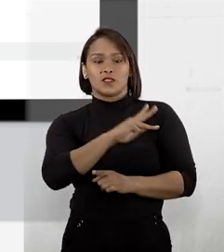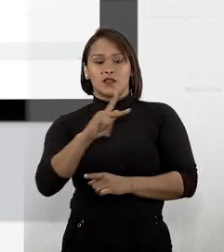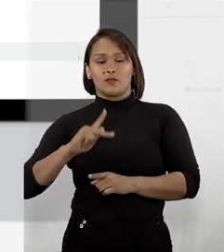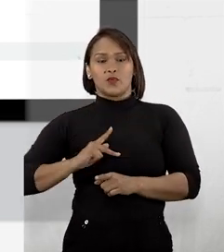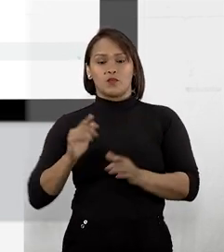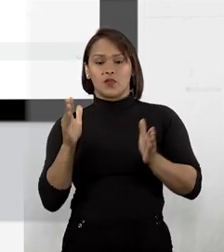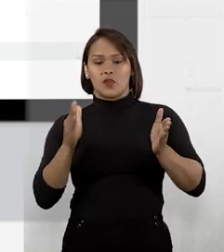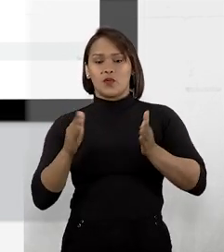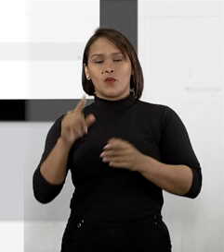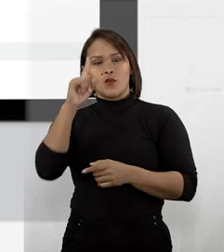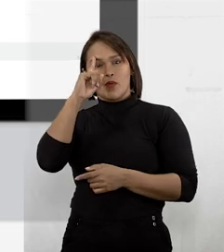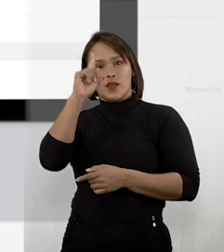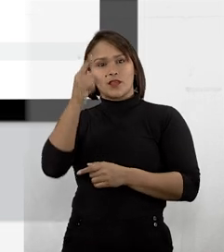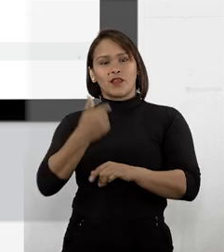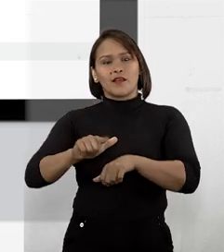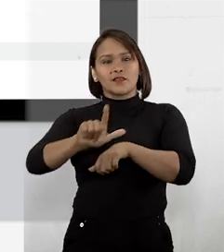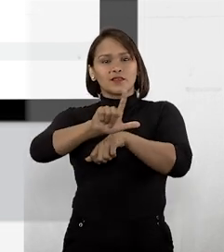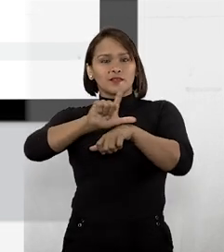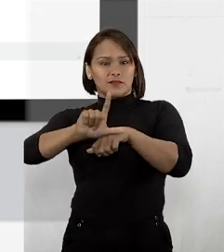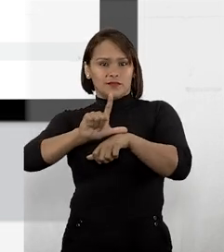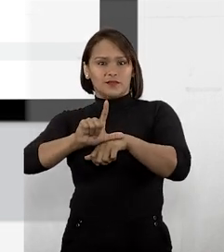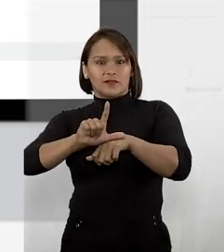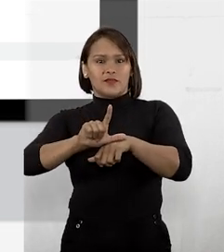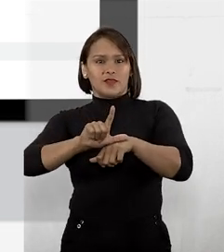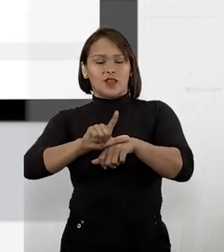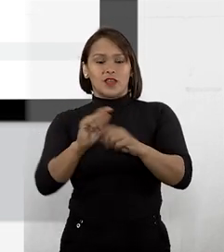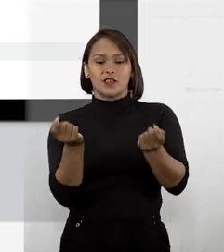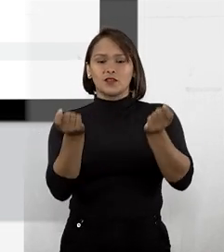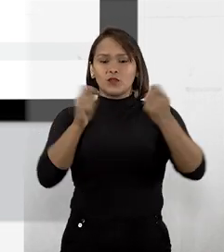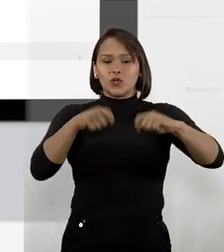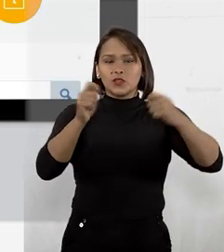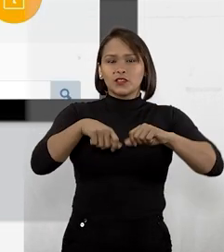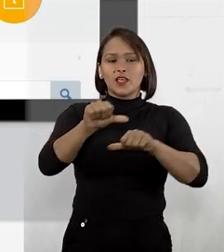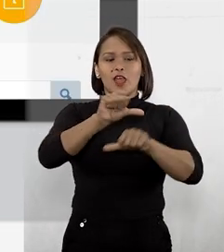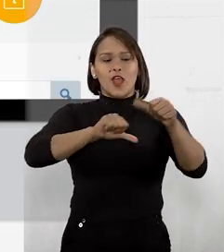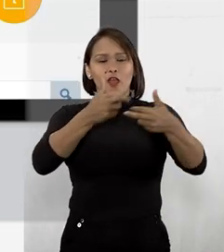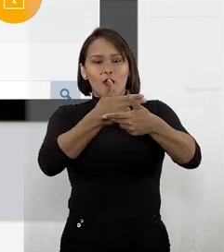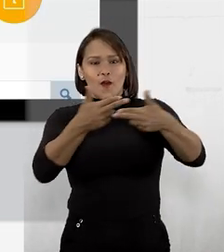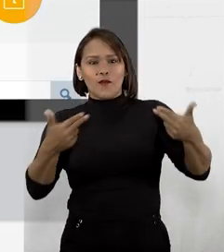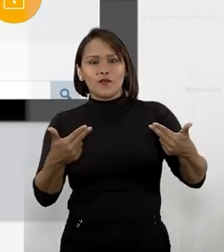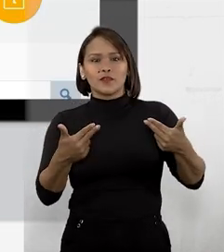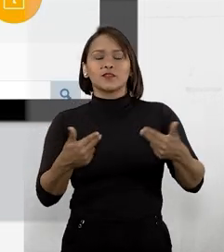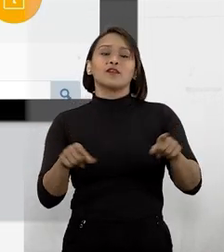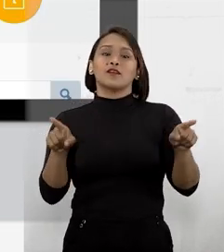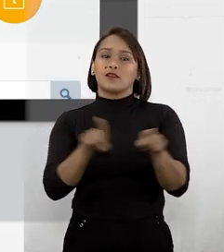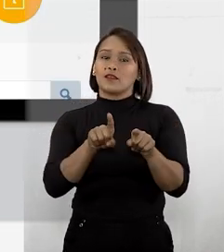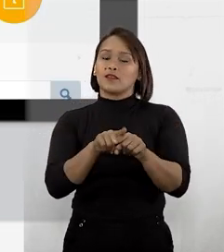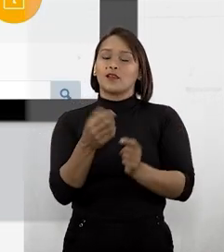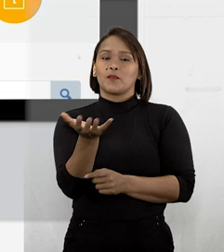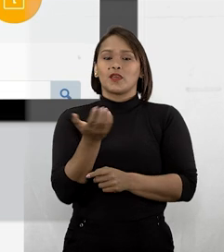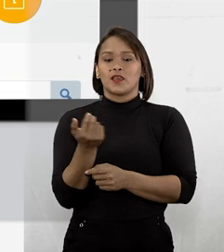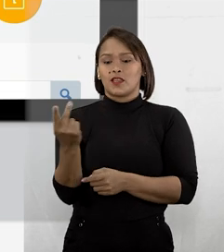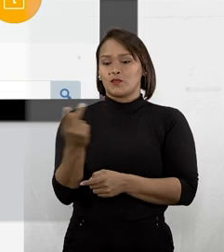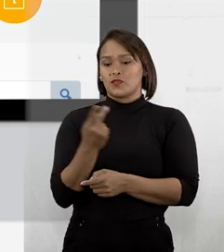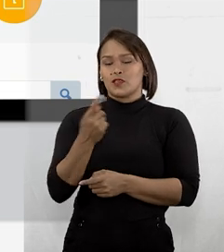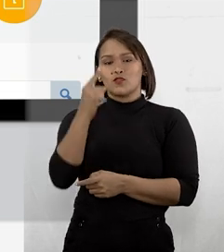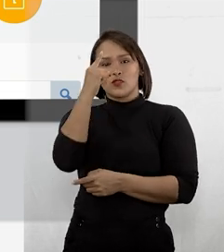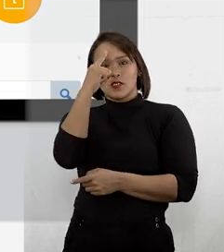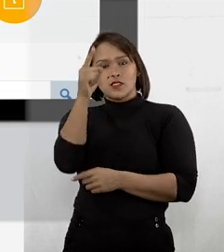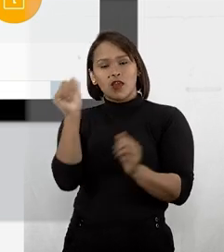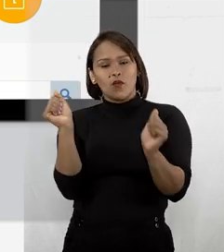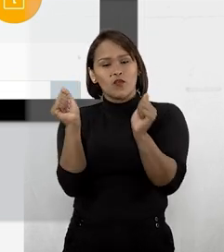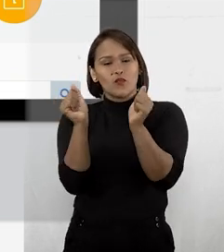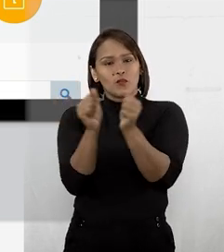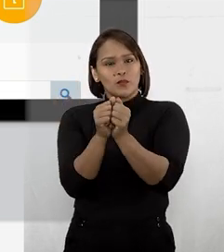Público com a ideia de legitimidade e suas possíveis variações, e que também queremos que as duas ideias